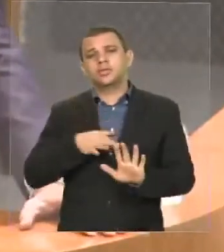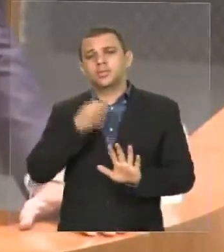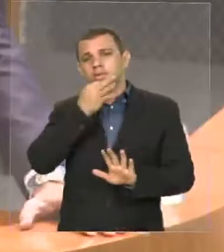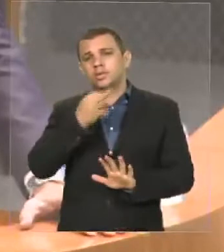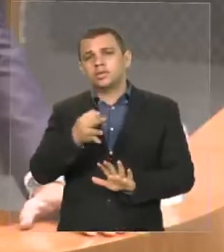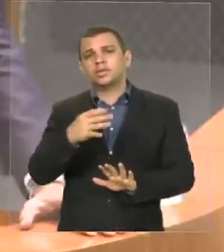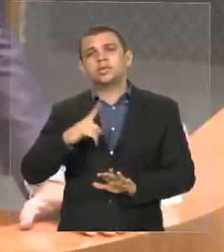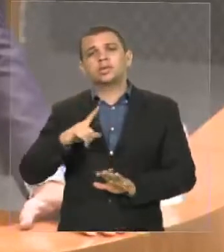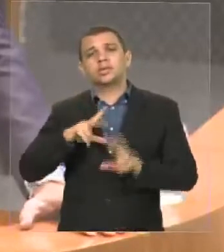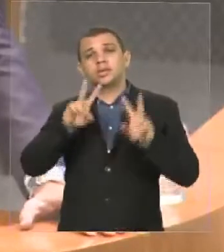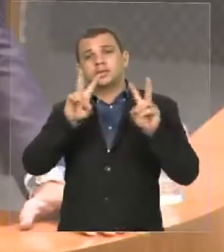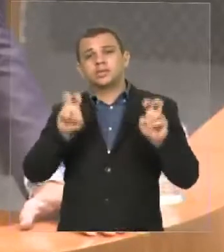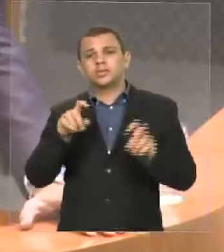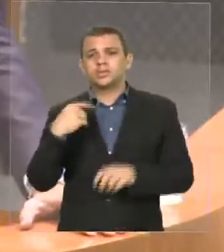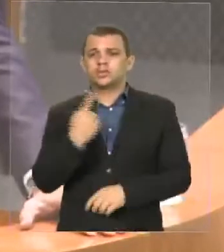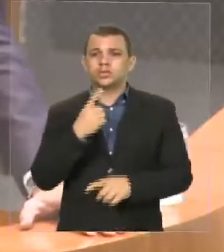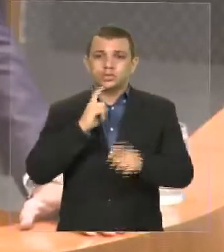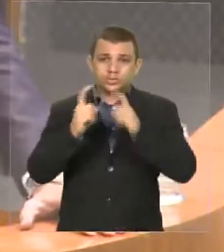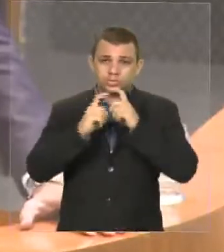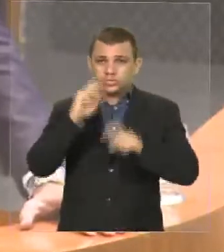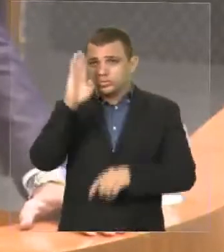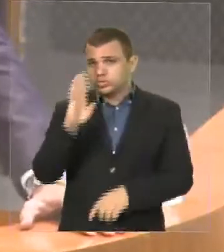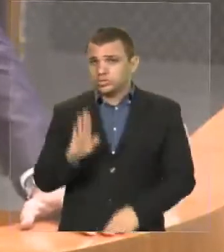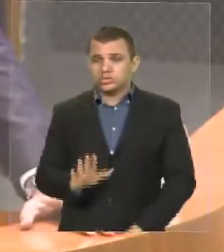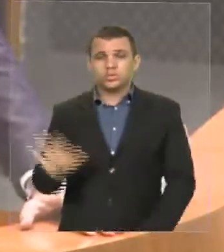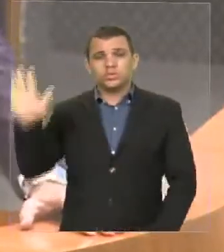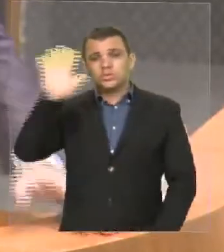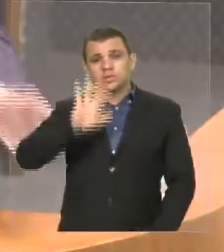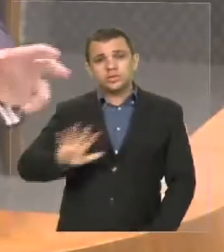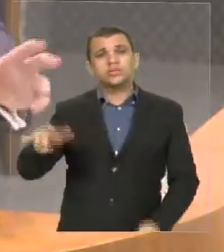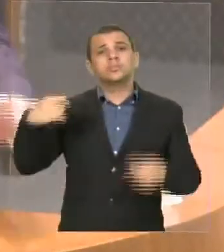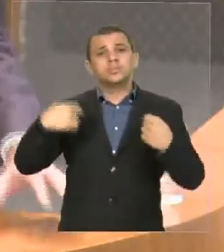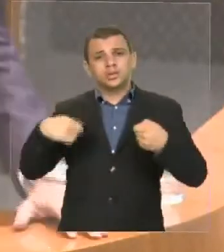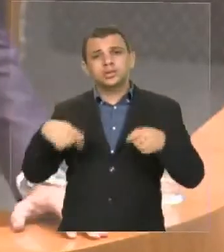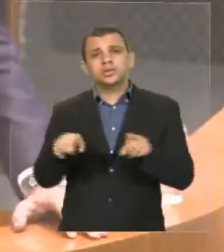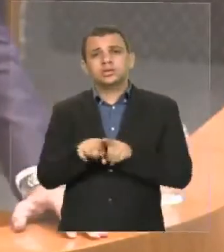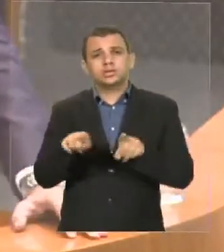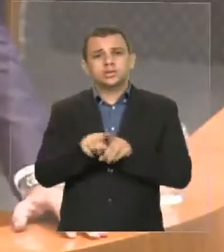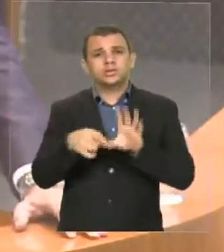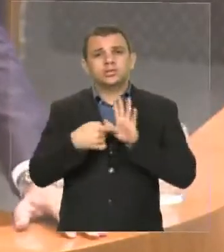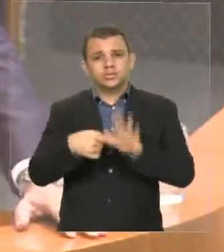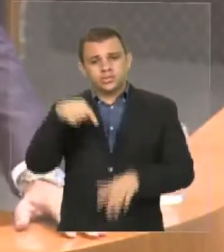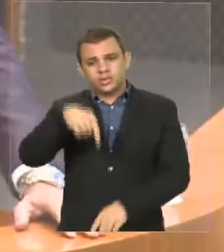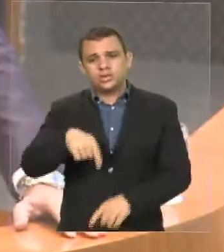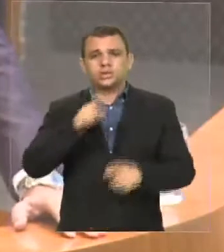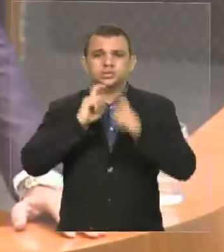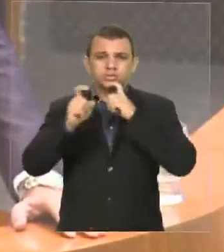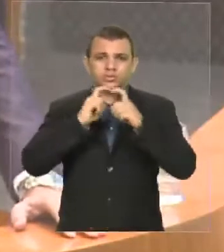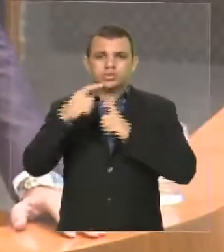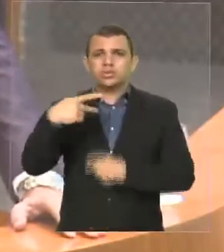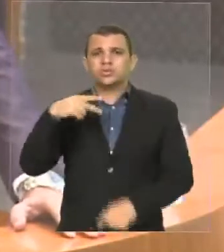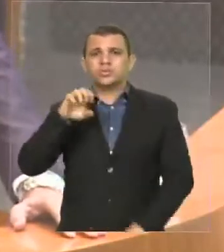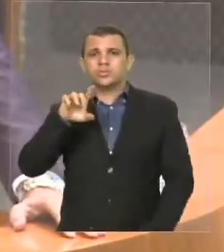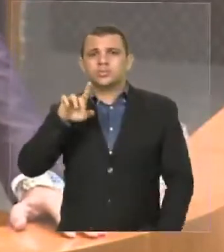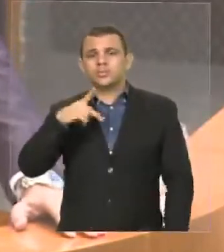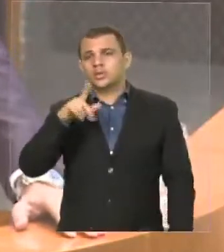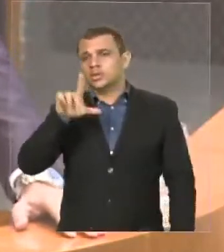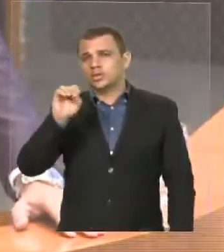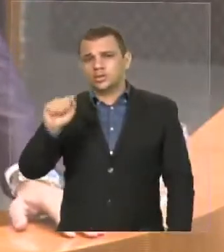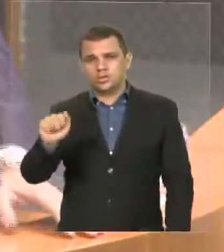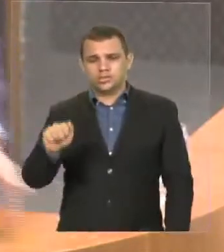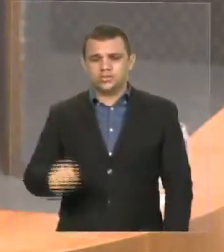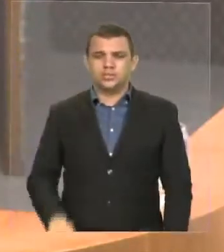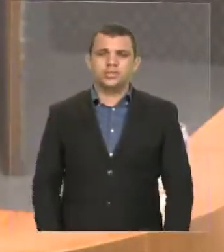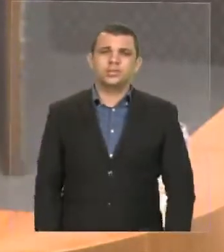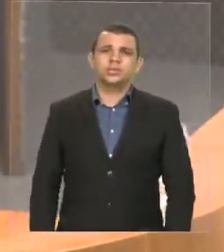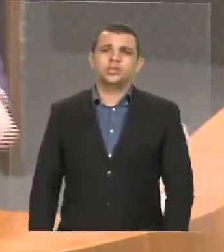questão que estamos discutindo a nível nacional, que precisa ser trazida também para essa discussão do PELOA, que é justamente a questão